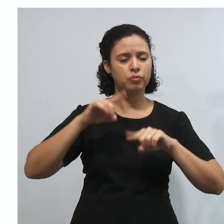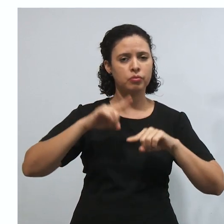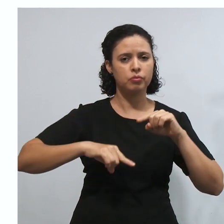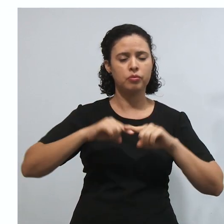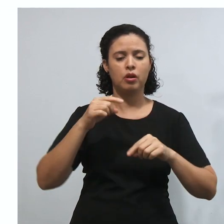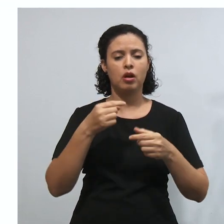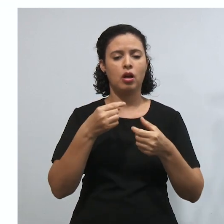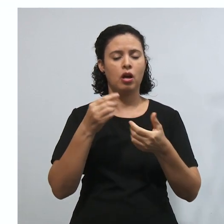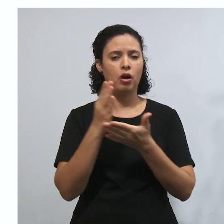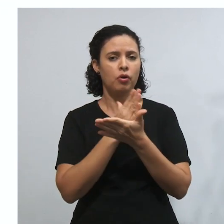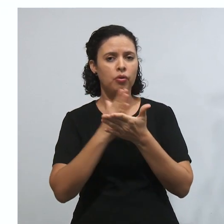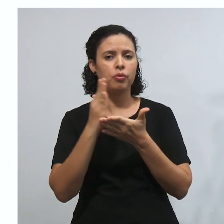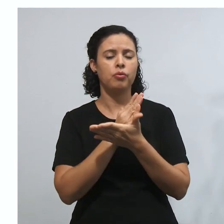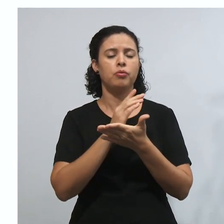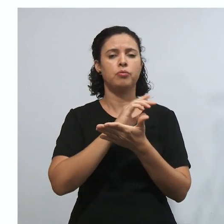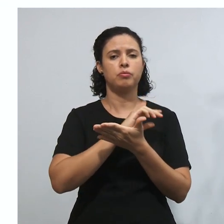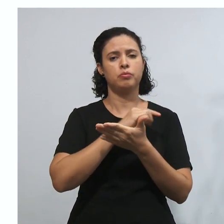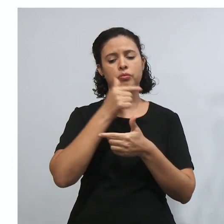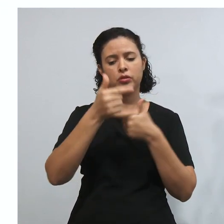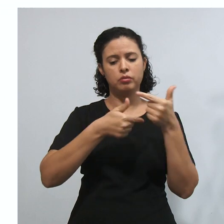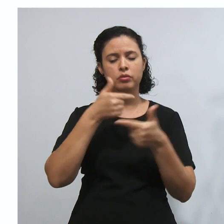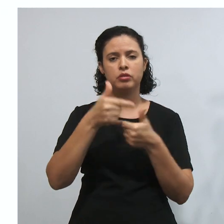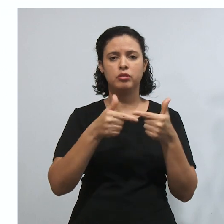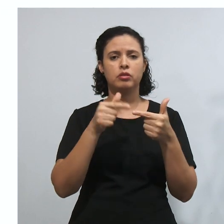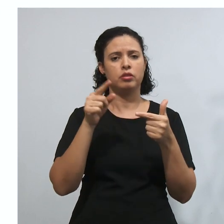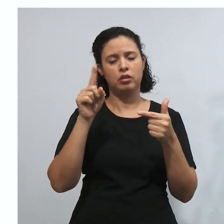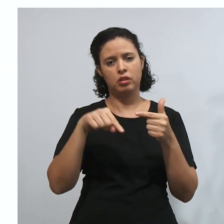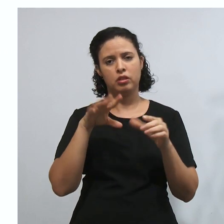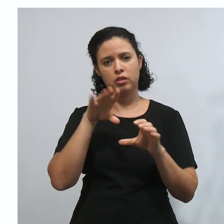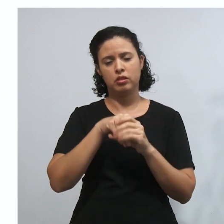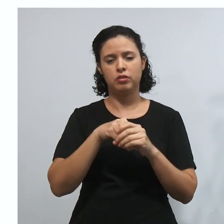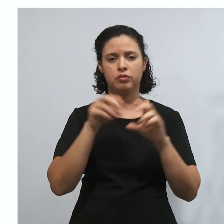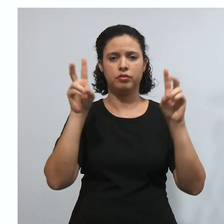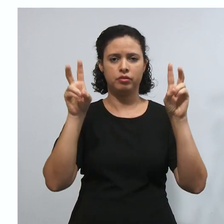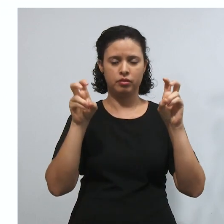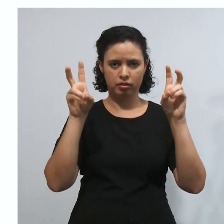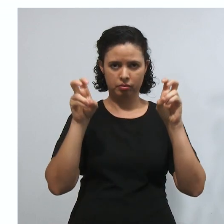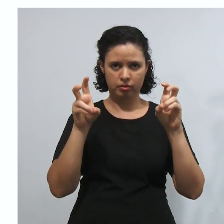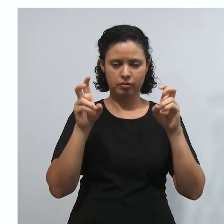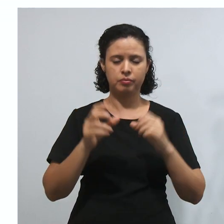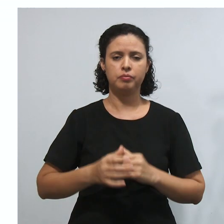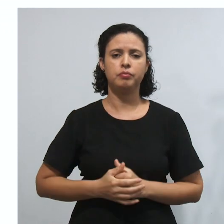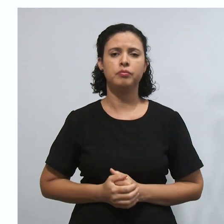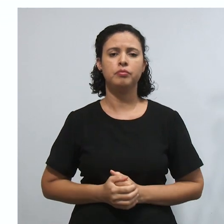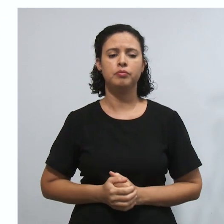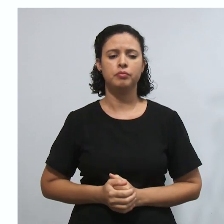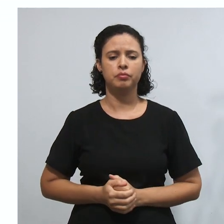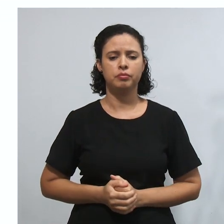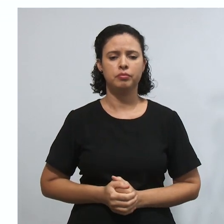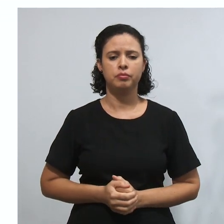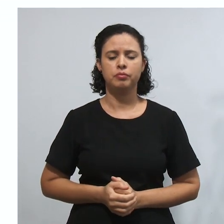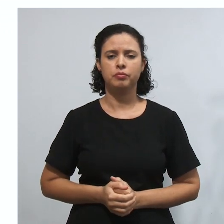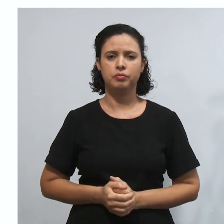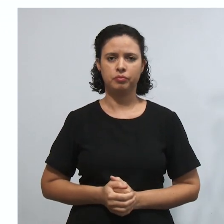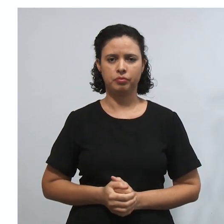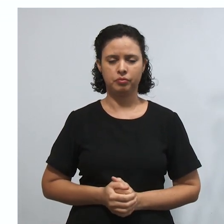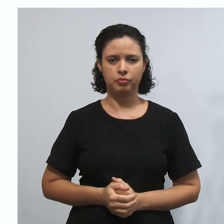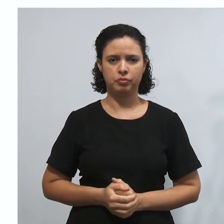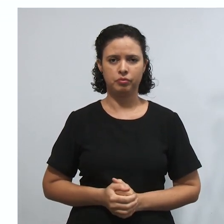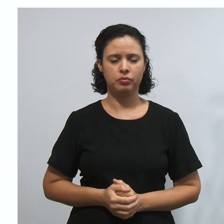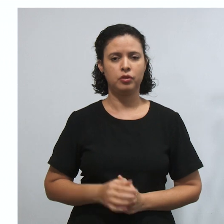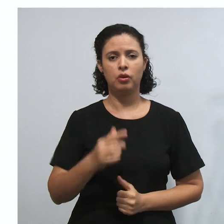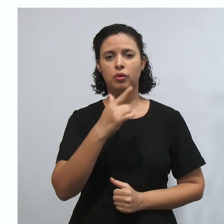para estar trabalhando dentro dessa temática, mas a mais comum é a ação direta de inconstitucionalidade. Tá ok? Outra situação